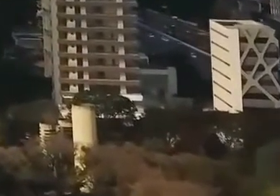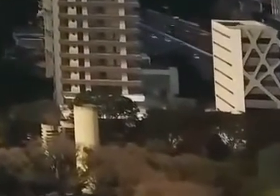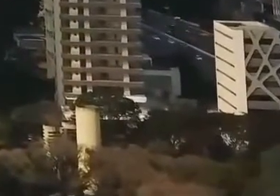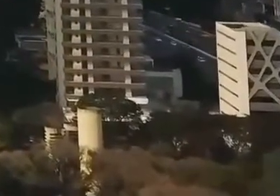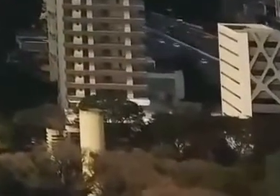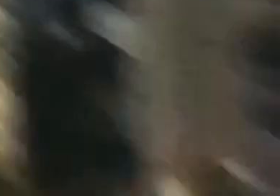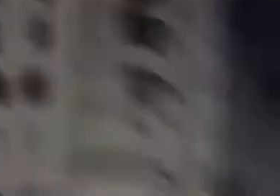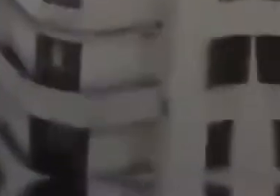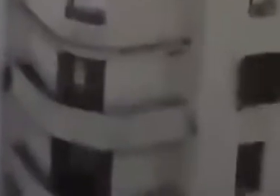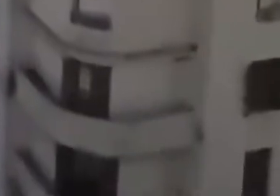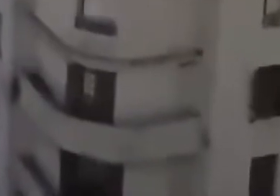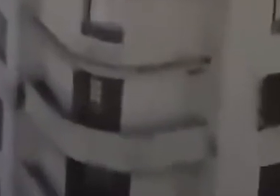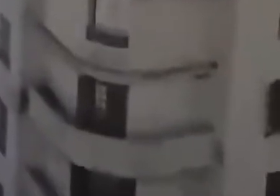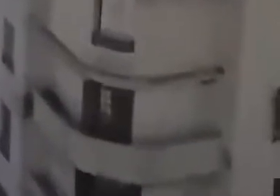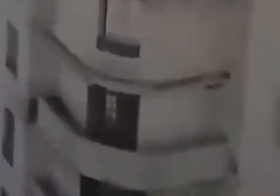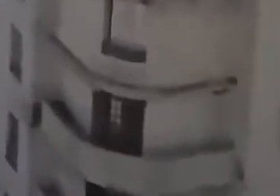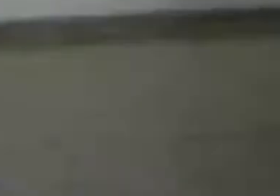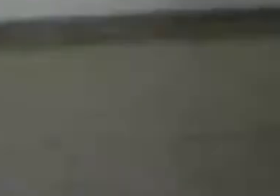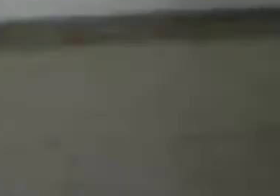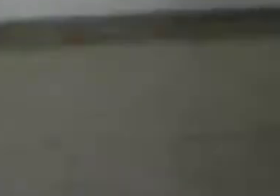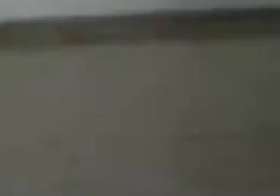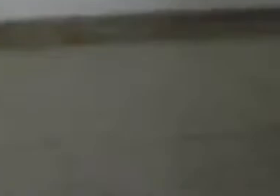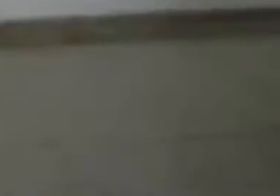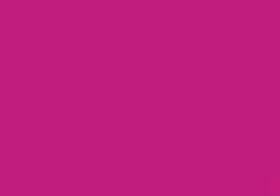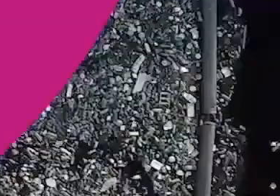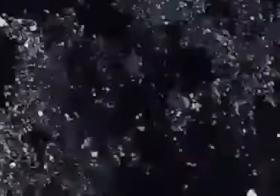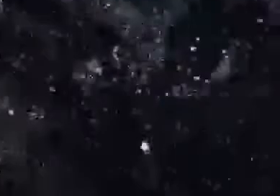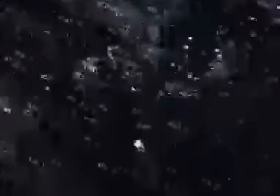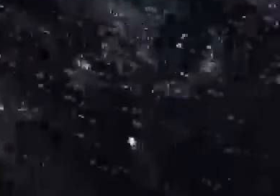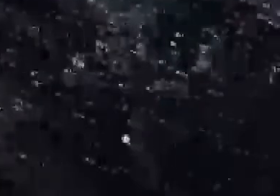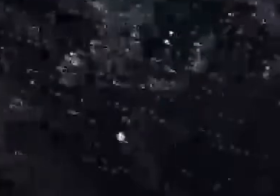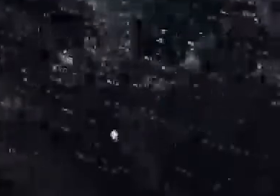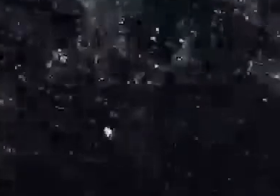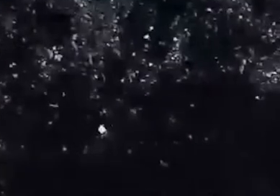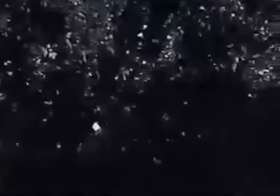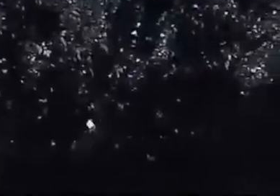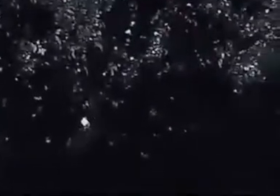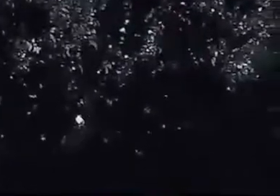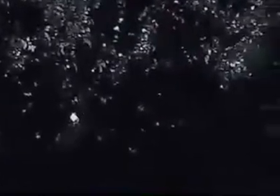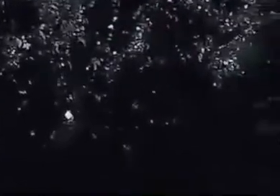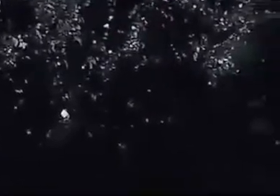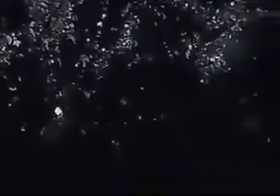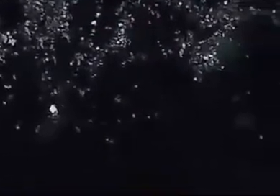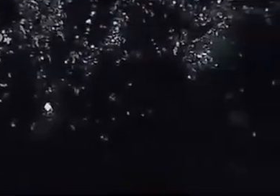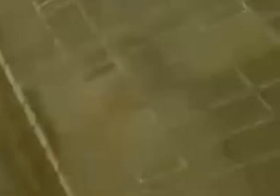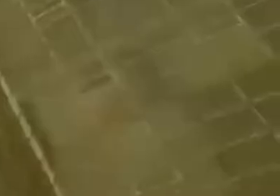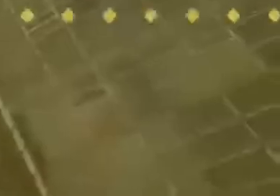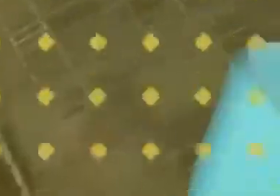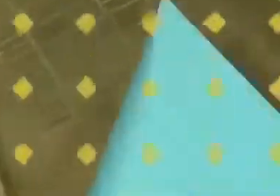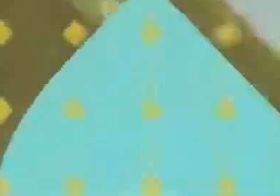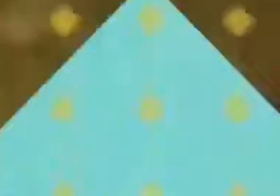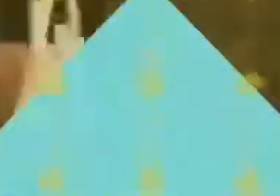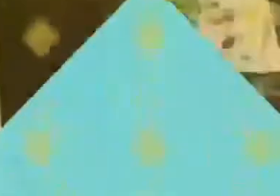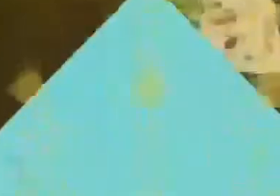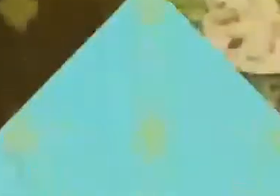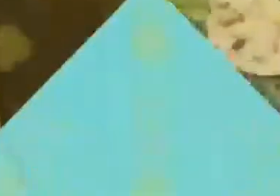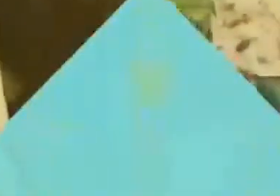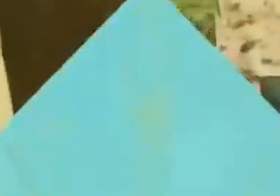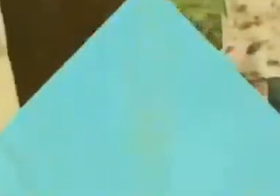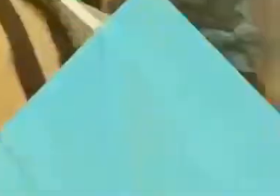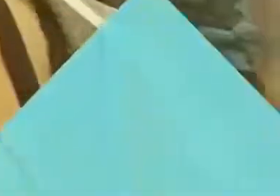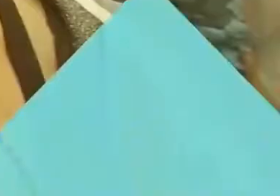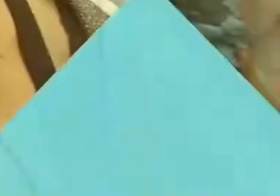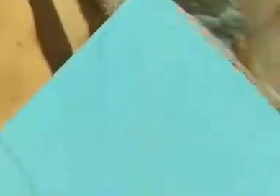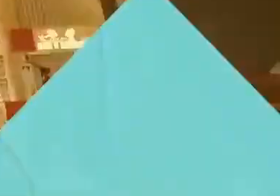Sustentável completa 10 anos e vai ocupar São Paulo de maneira criativa e inovadora. São diversas atrações ao longo de um mês em um formato